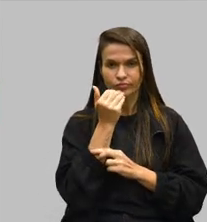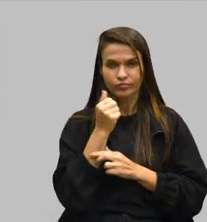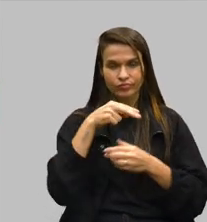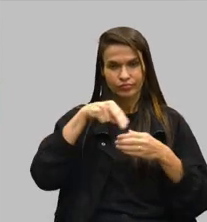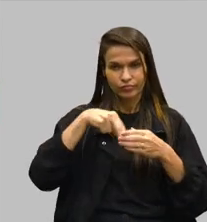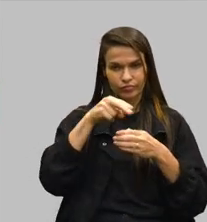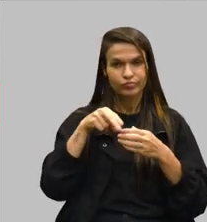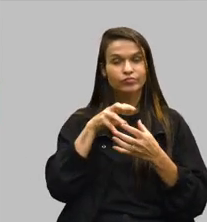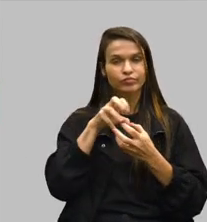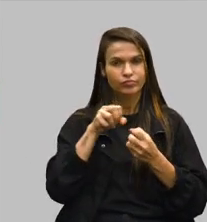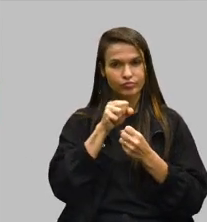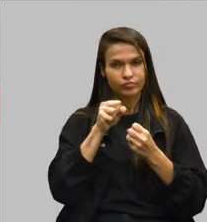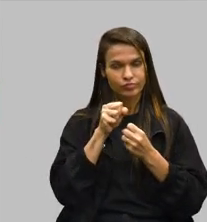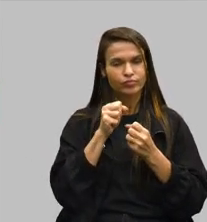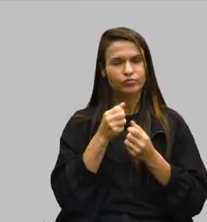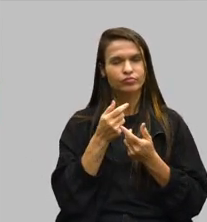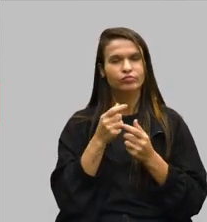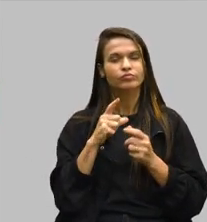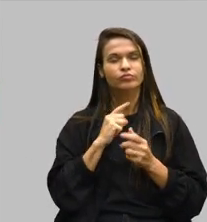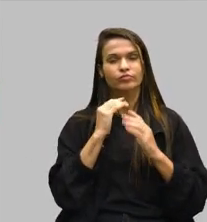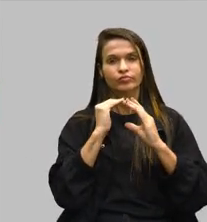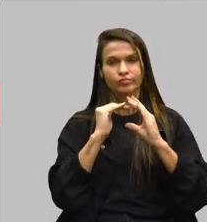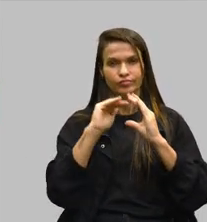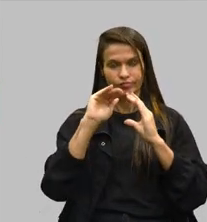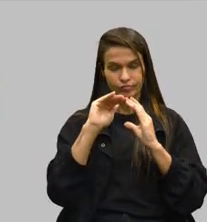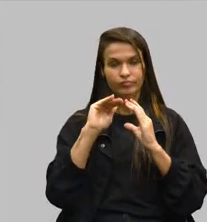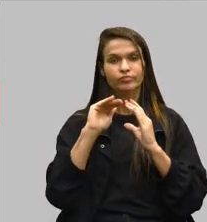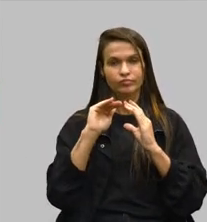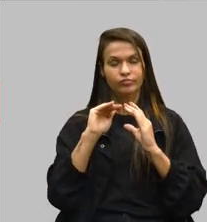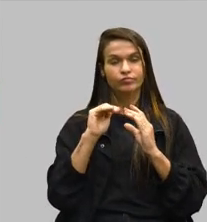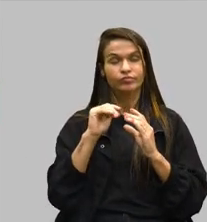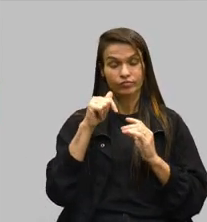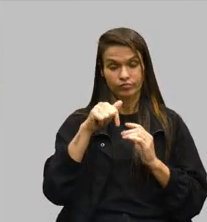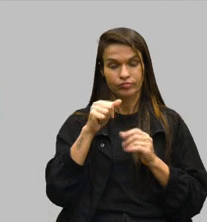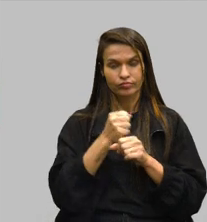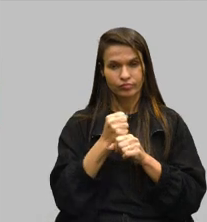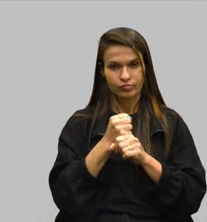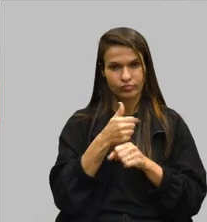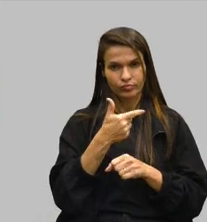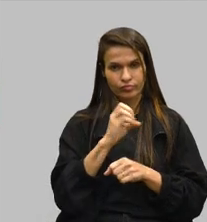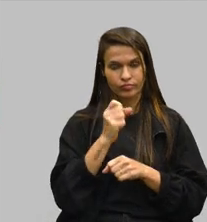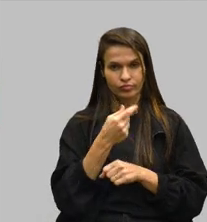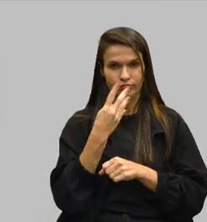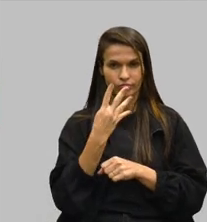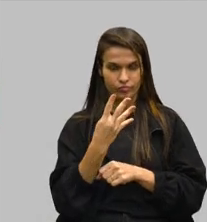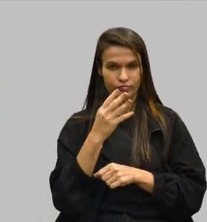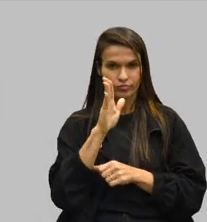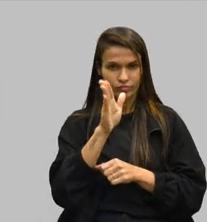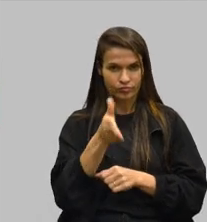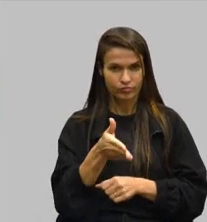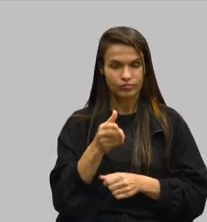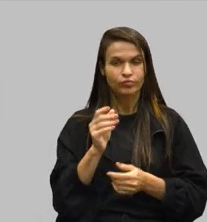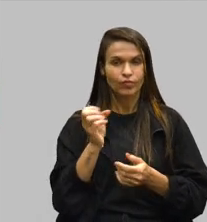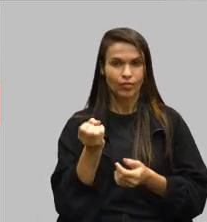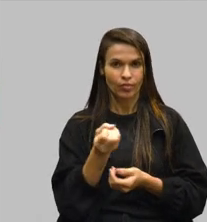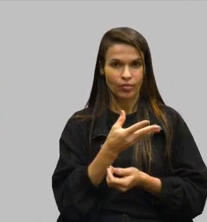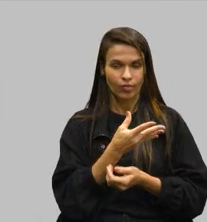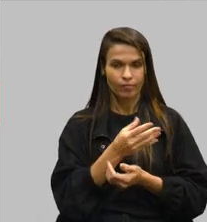sustentável, com previsão de publicação ainda neste ano de 2024, já atualizada.